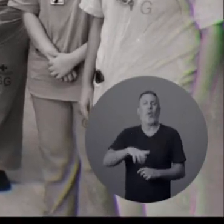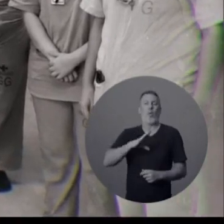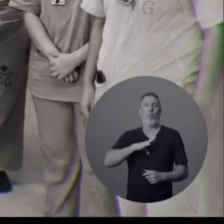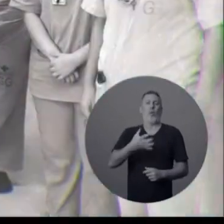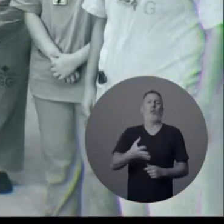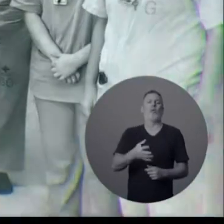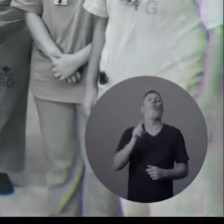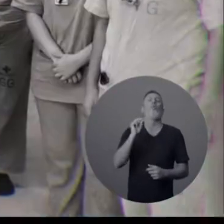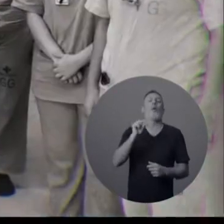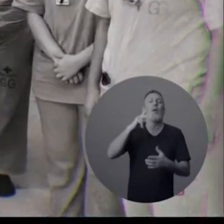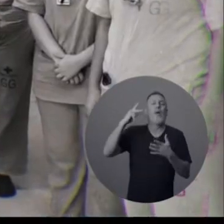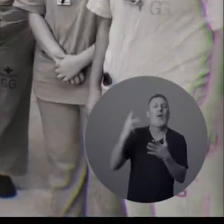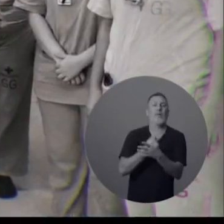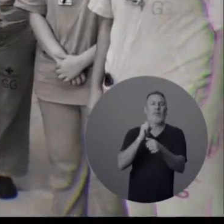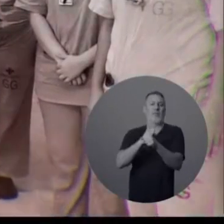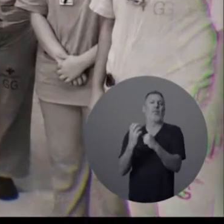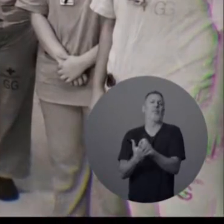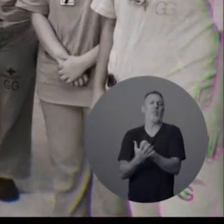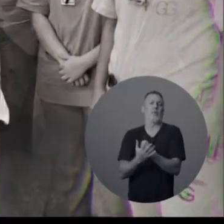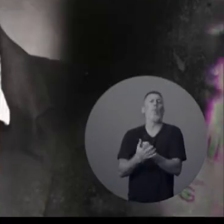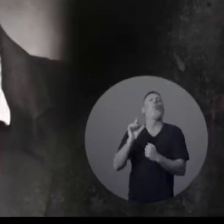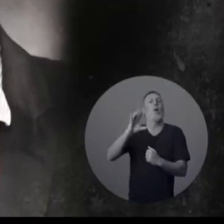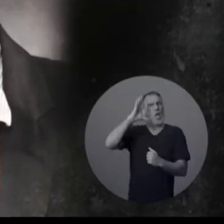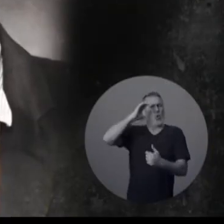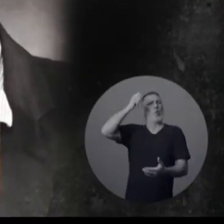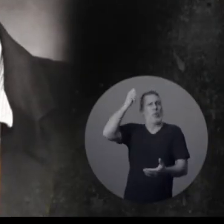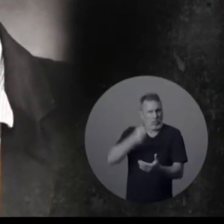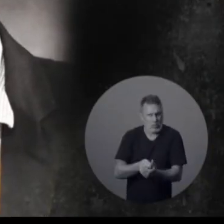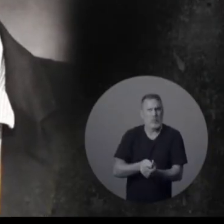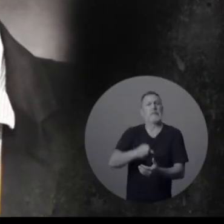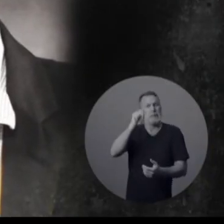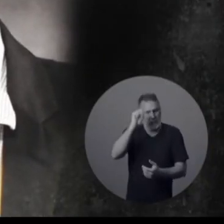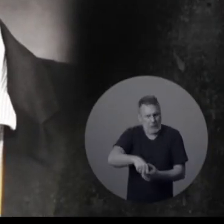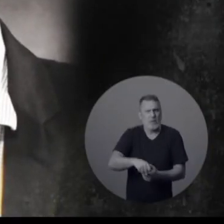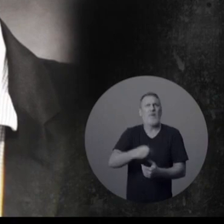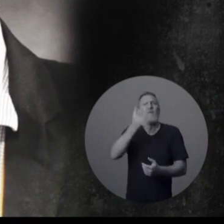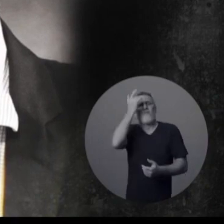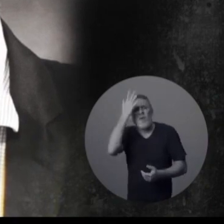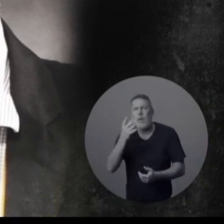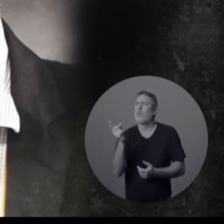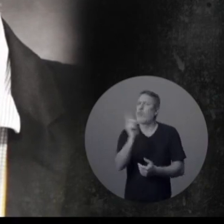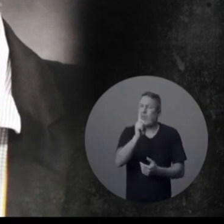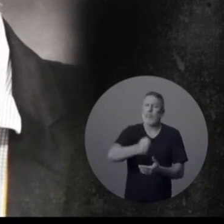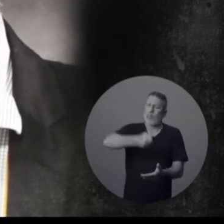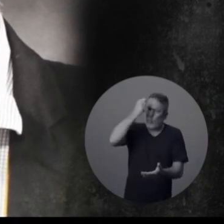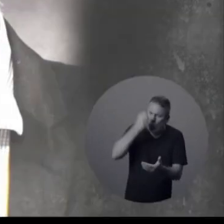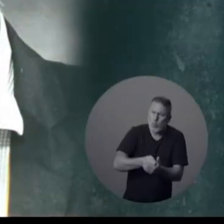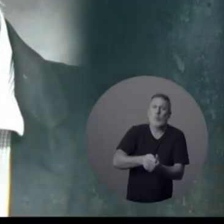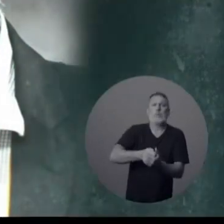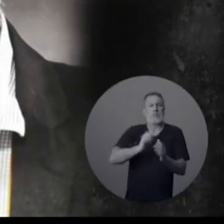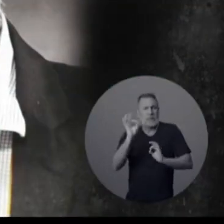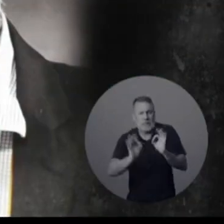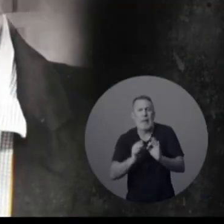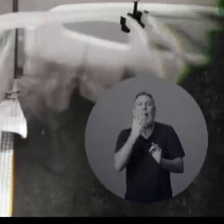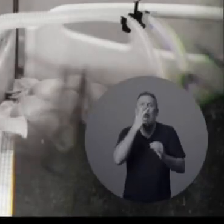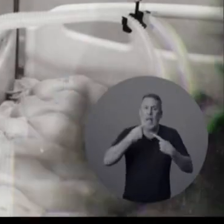coragem de enfrentar a pandemia. Tomamos as decisões duras que a gente tinha que tomar, na hora de